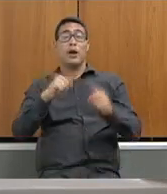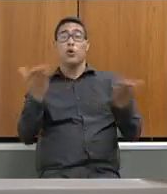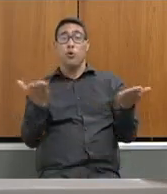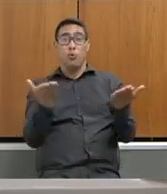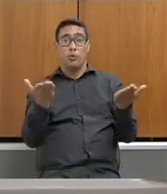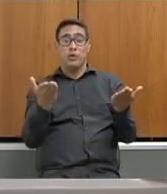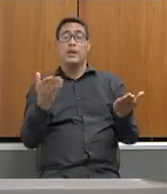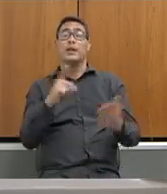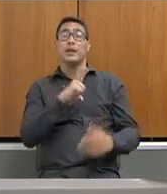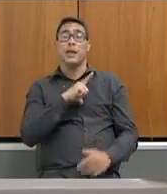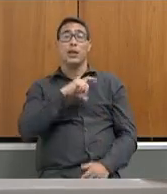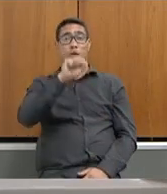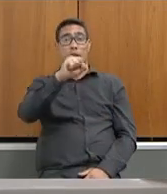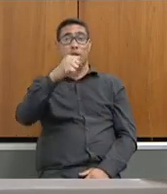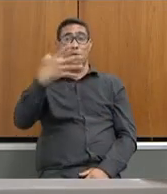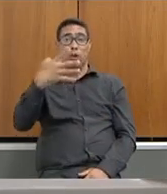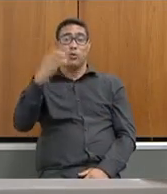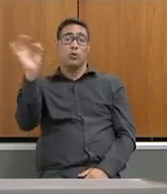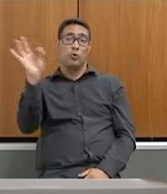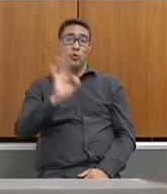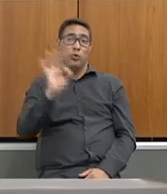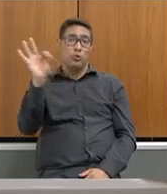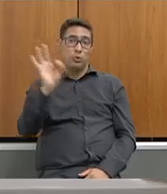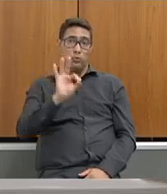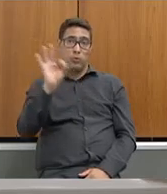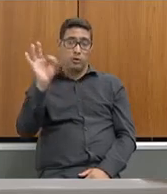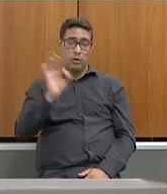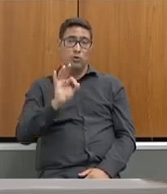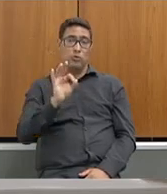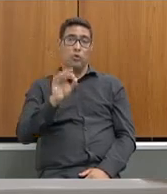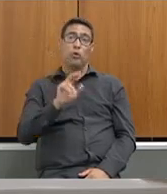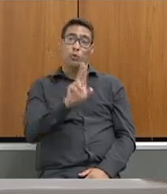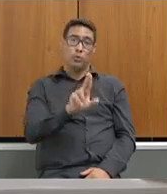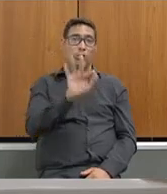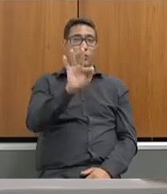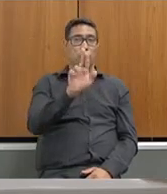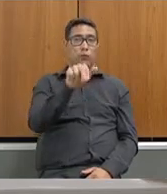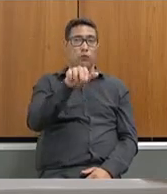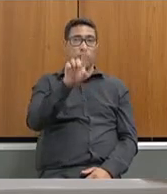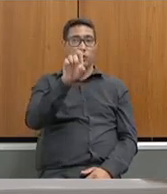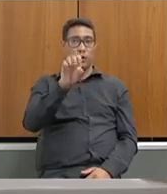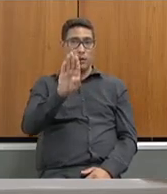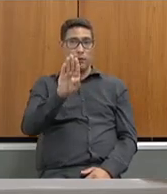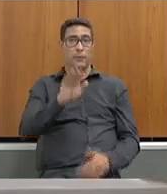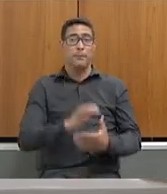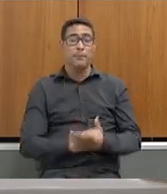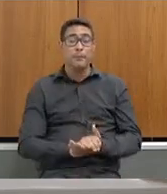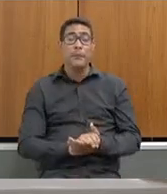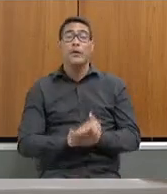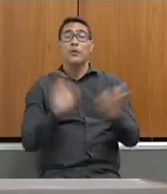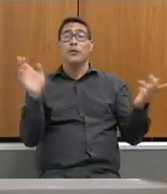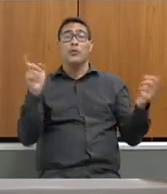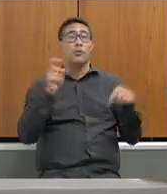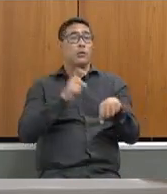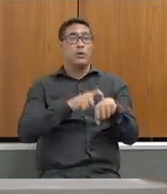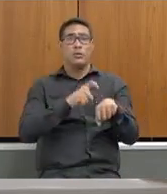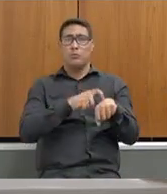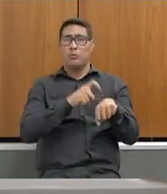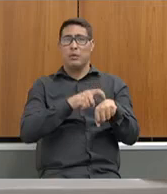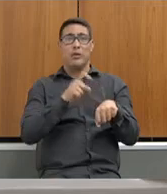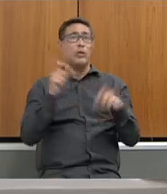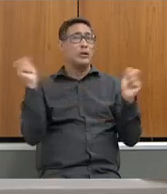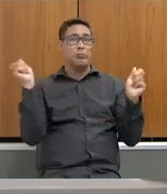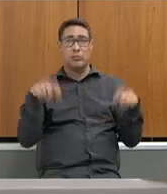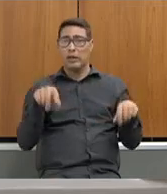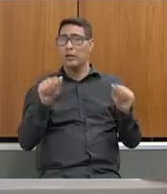84% de execução com folha do Fundeb. O que eu quero dizer? Nesse momento, não se justifica fazer o